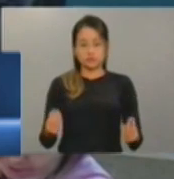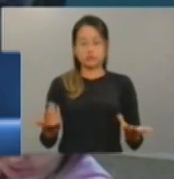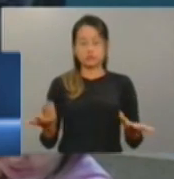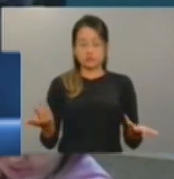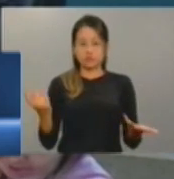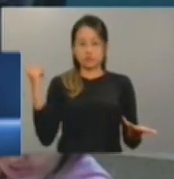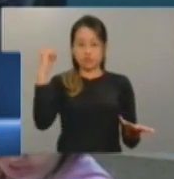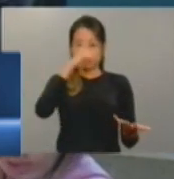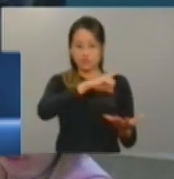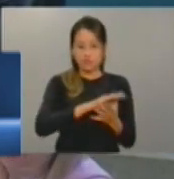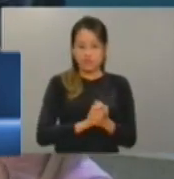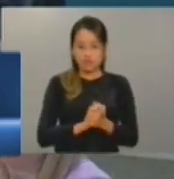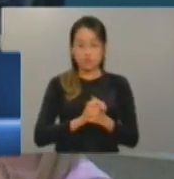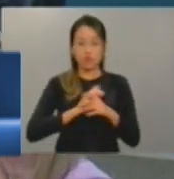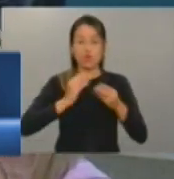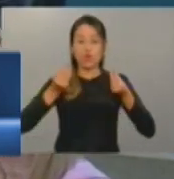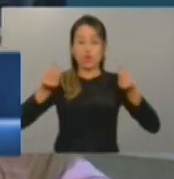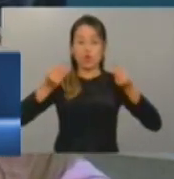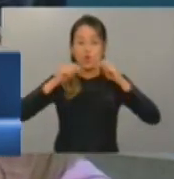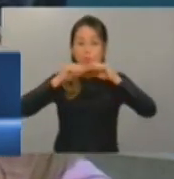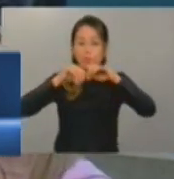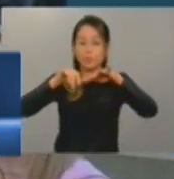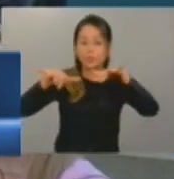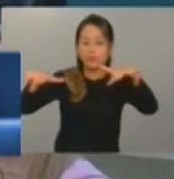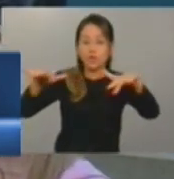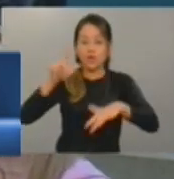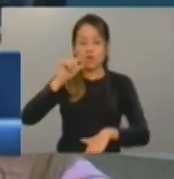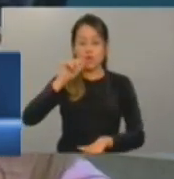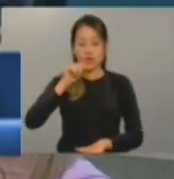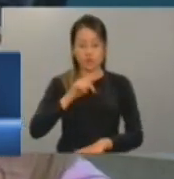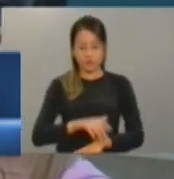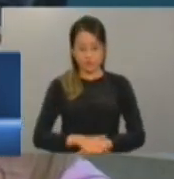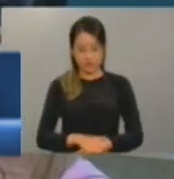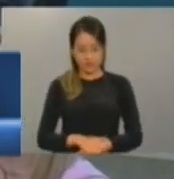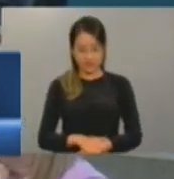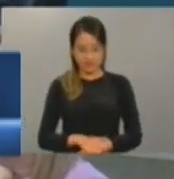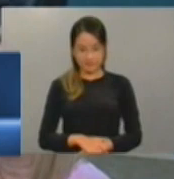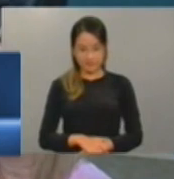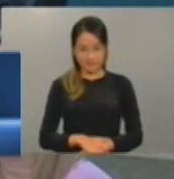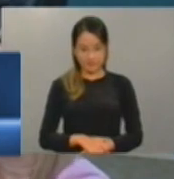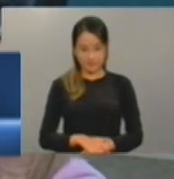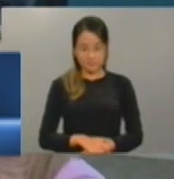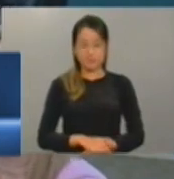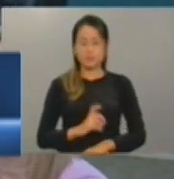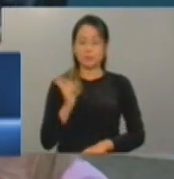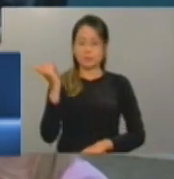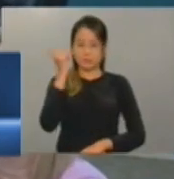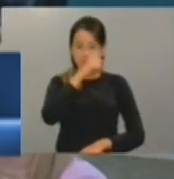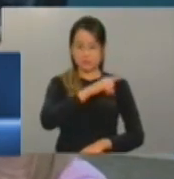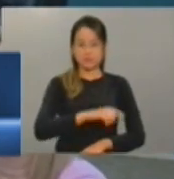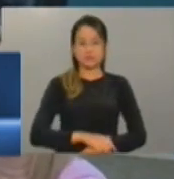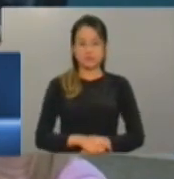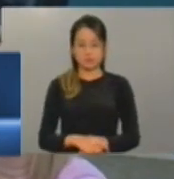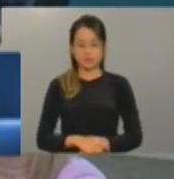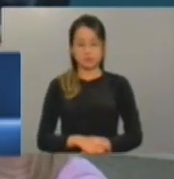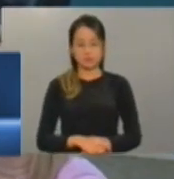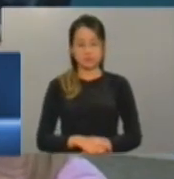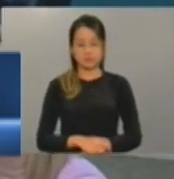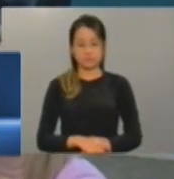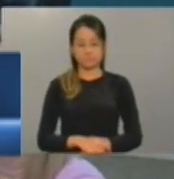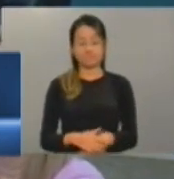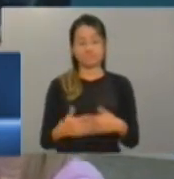o abastecimento da região metropolitana de Fortaleza estaria já comprometido na metade do ano que vem.